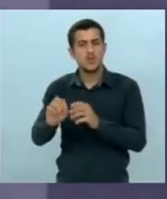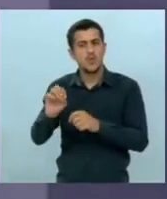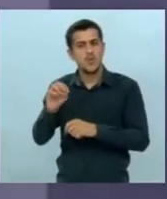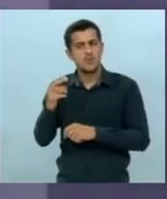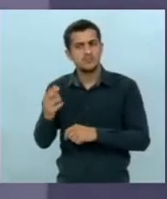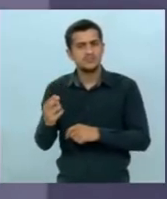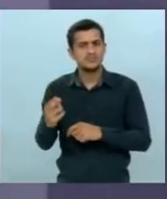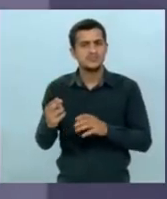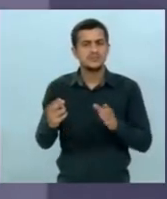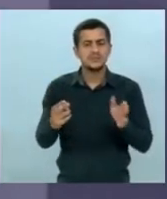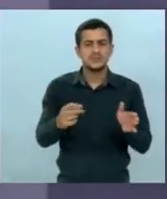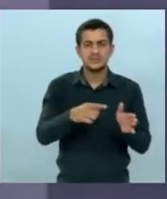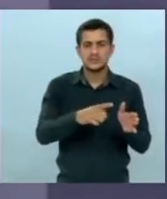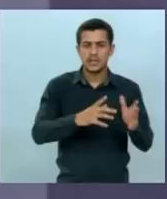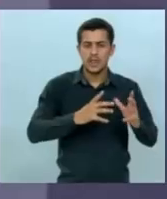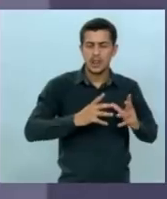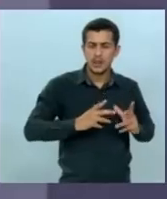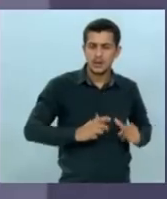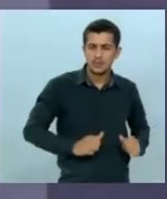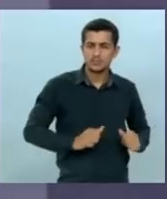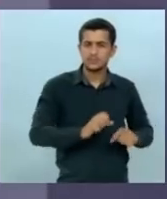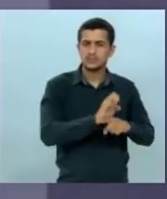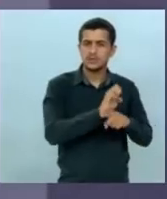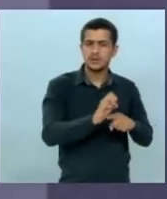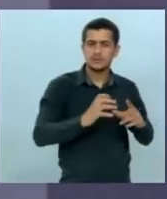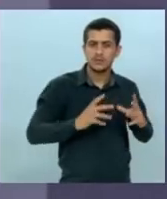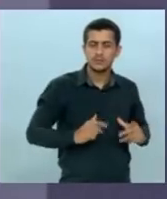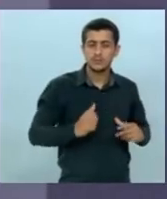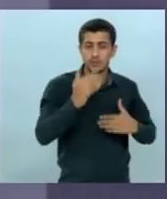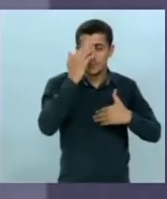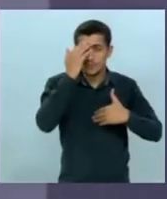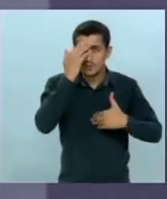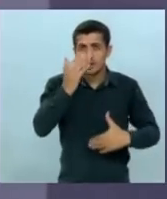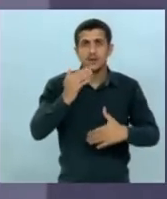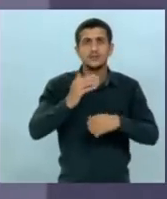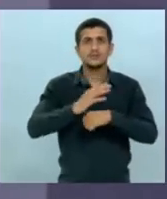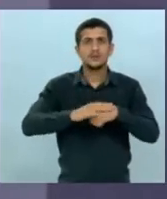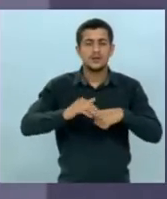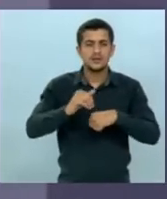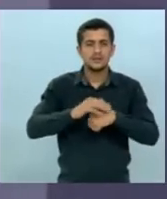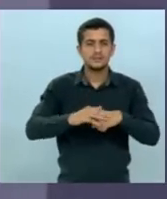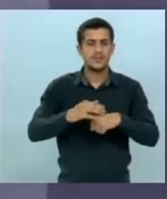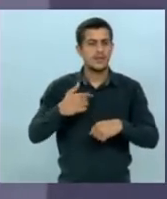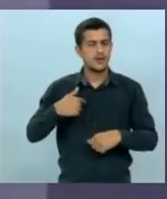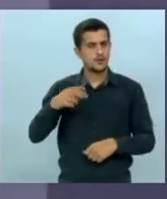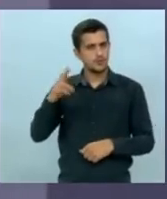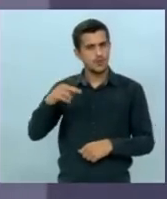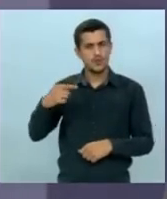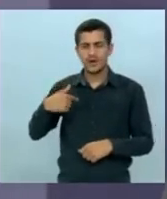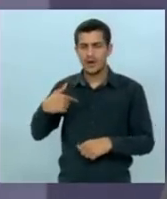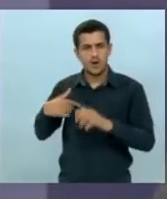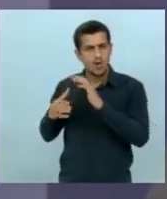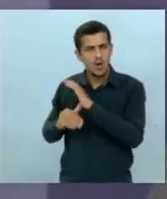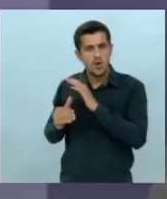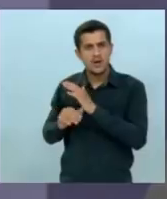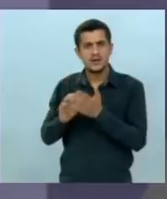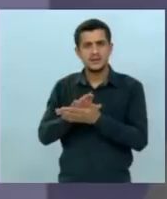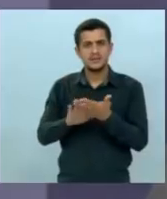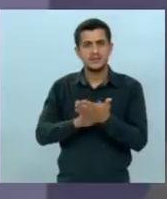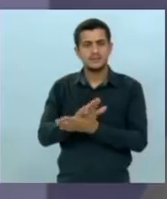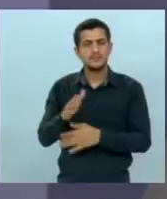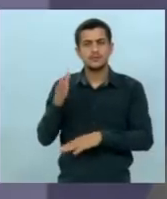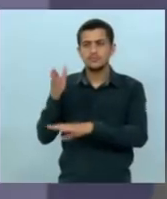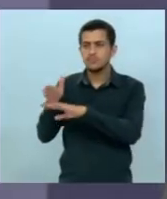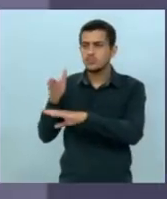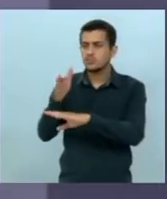estado limpo agradeço o carinho que recebi nunca fui chamado de corrupto quando andei